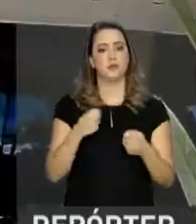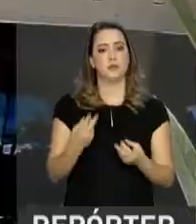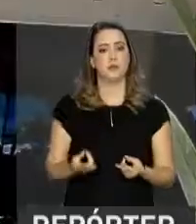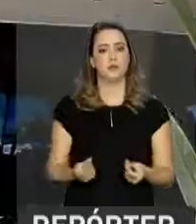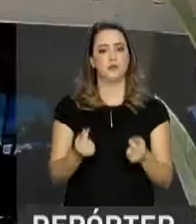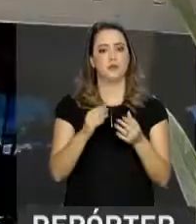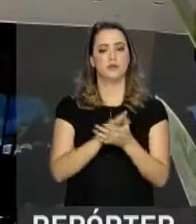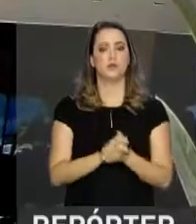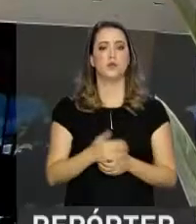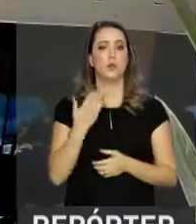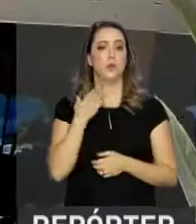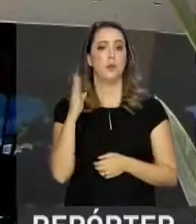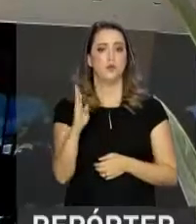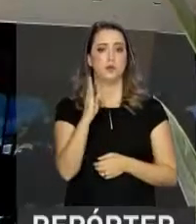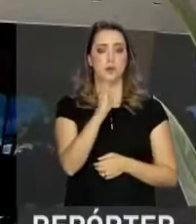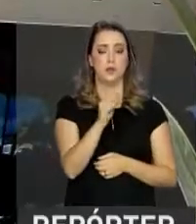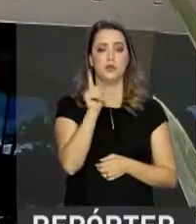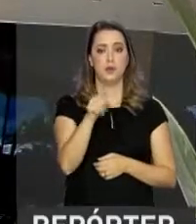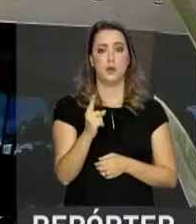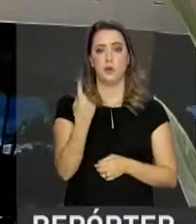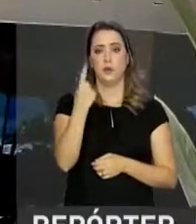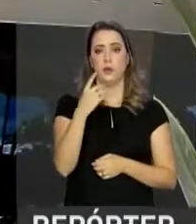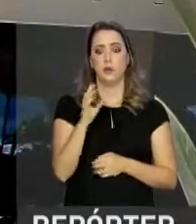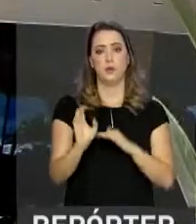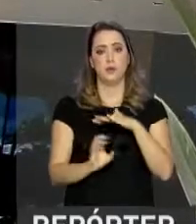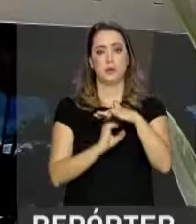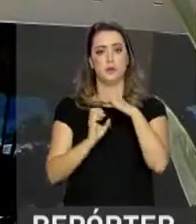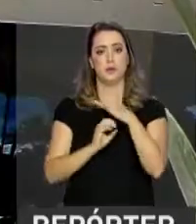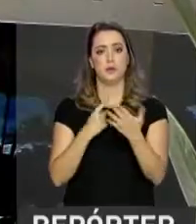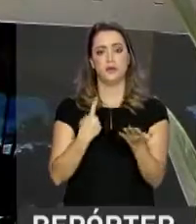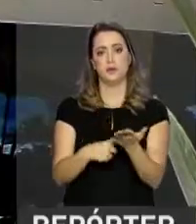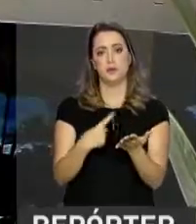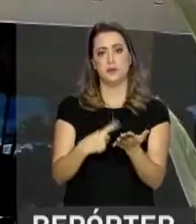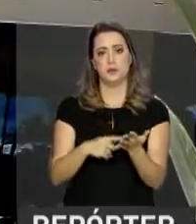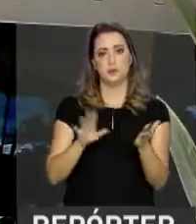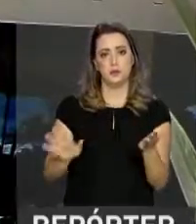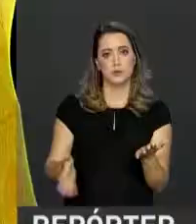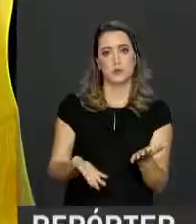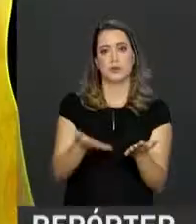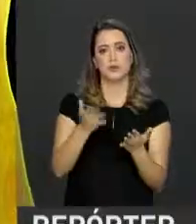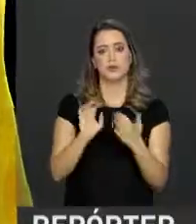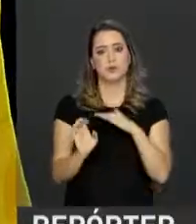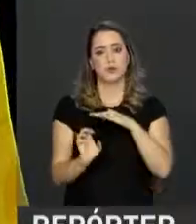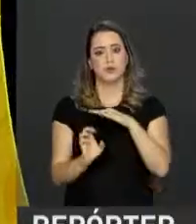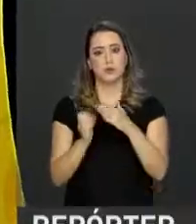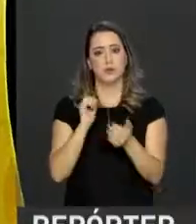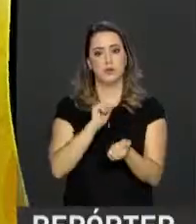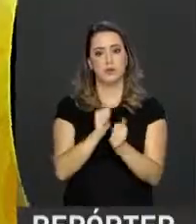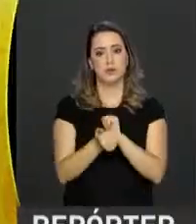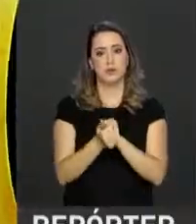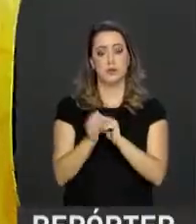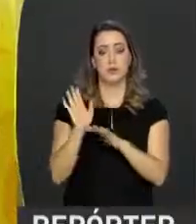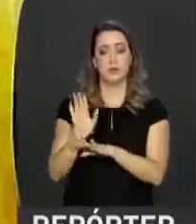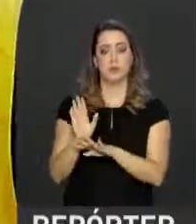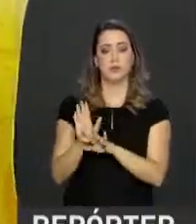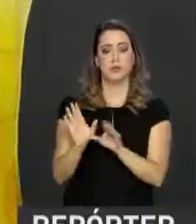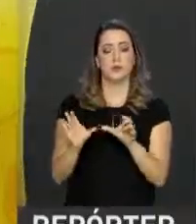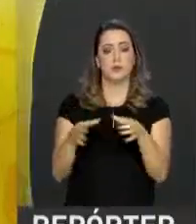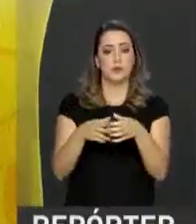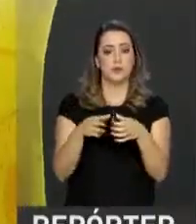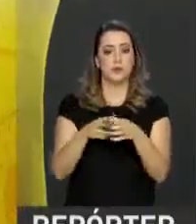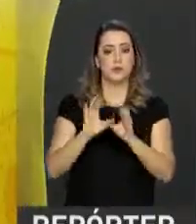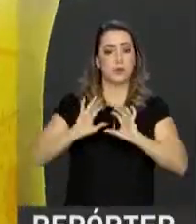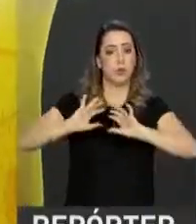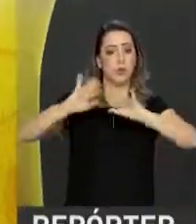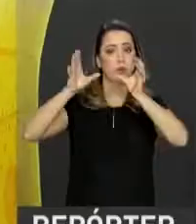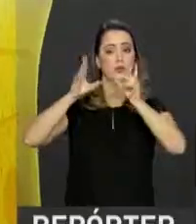O Banco do Brasil é uma das empresas que aderiu à Lei de Incentivo ao Esporte e patrocina a Confederação Brasileira de